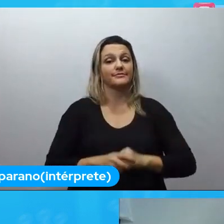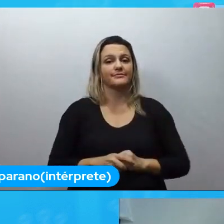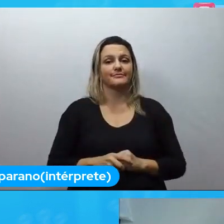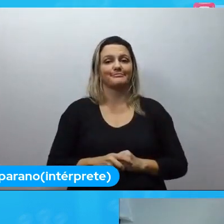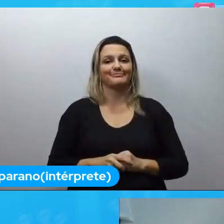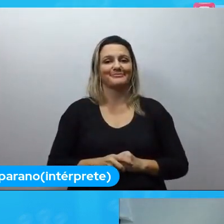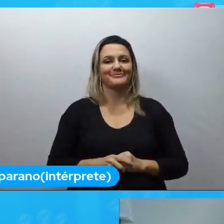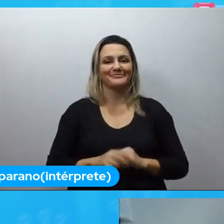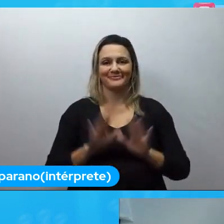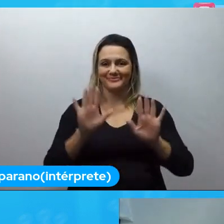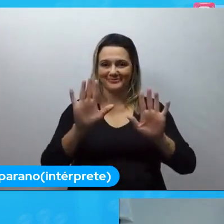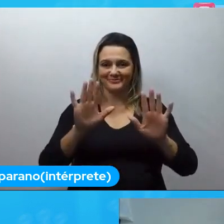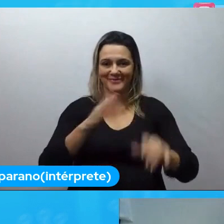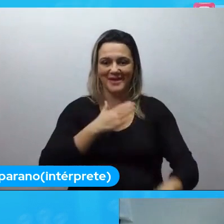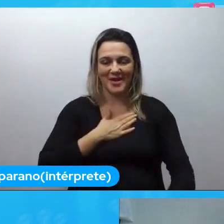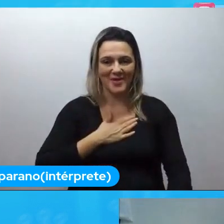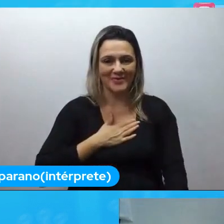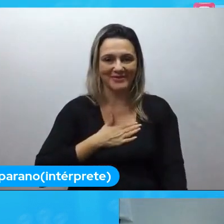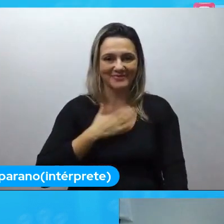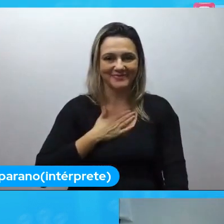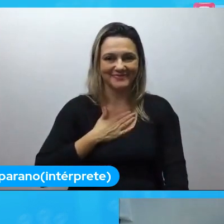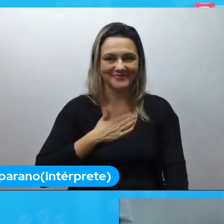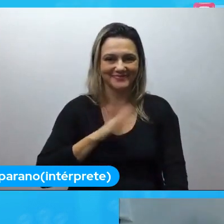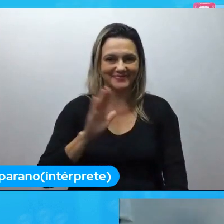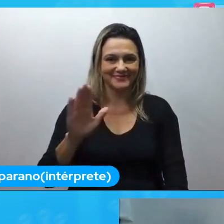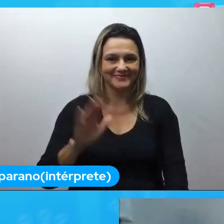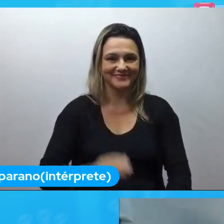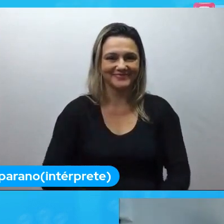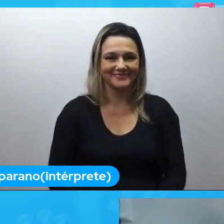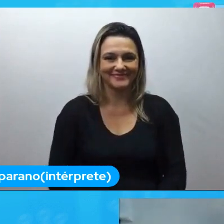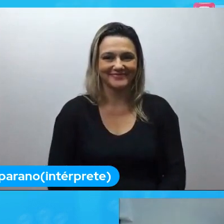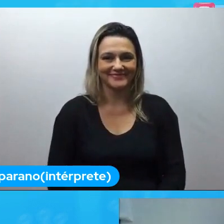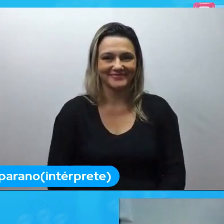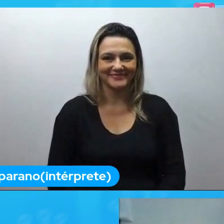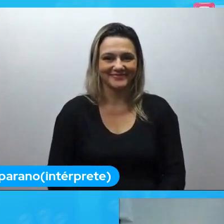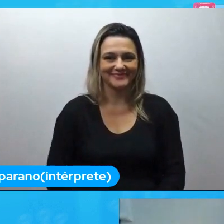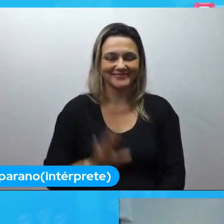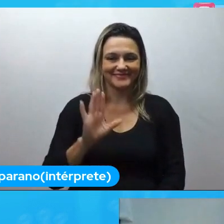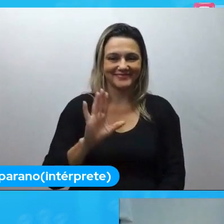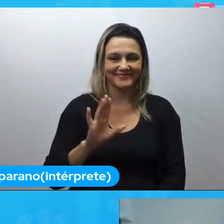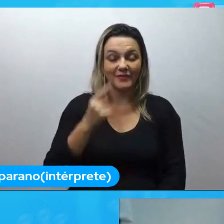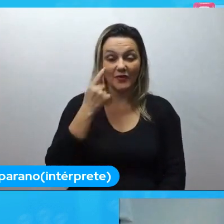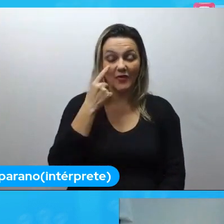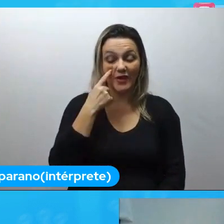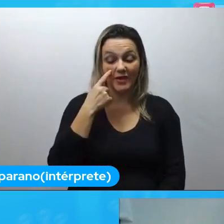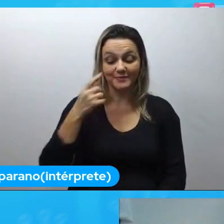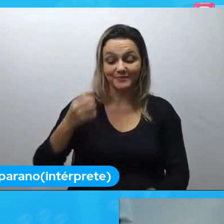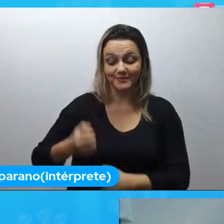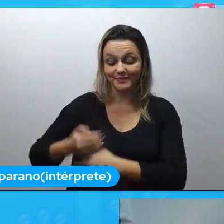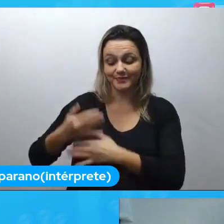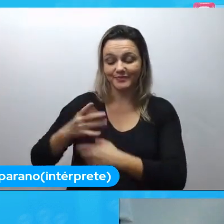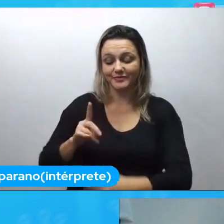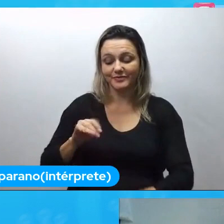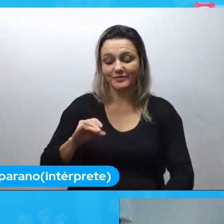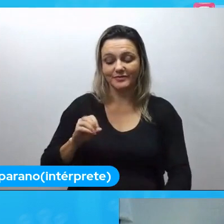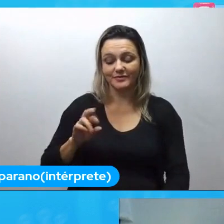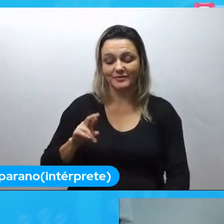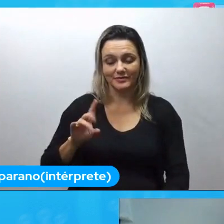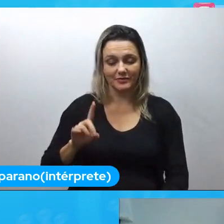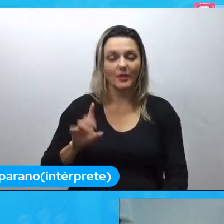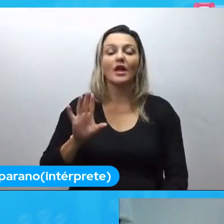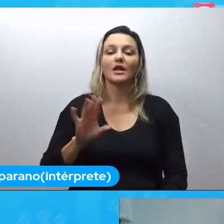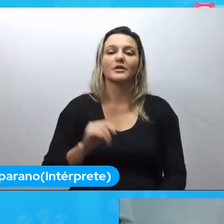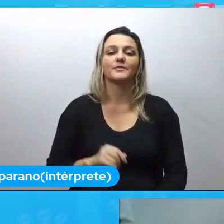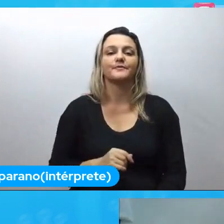ai peraí minha gente calma peraí que eu vou olhar o discórdia aqui mas enquanto Gabi estava falando